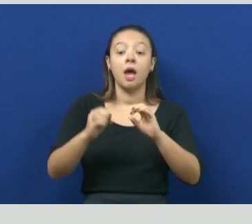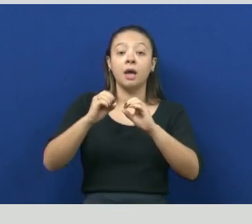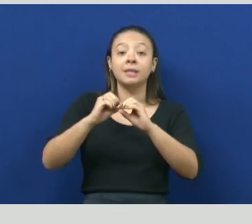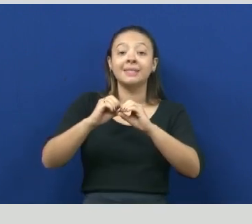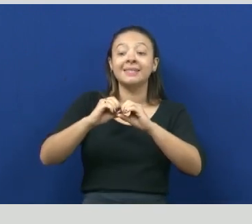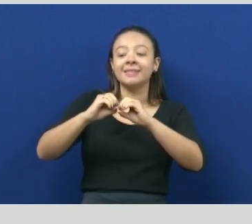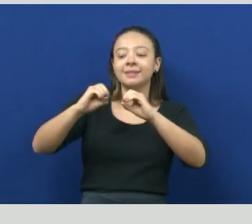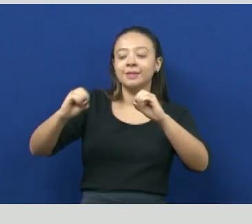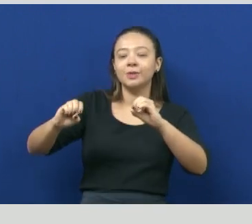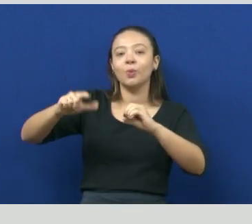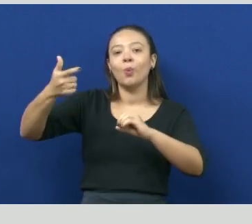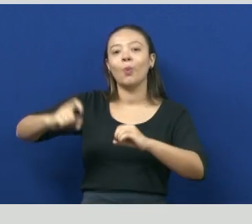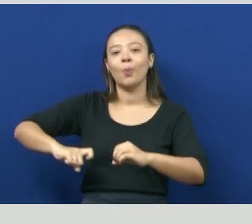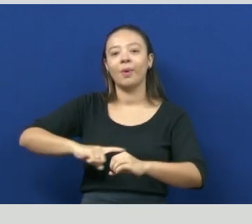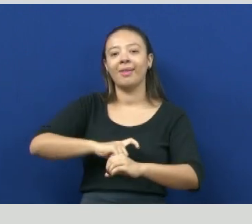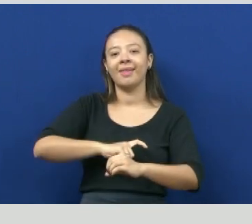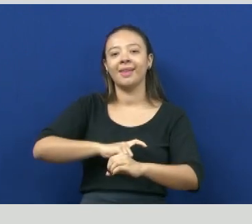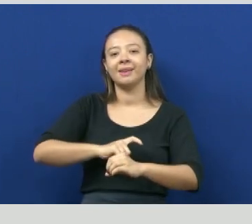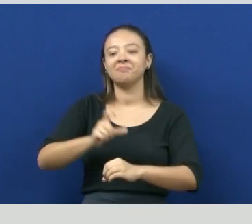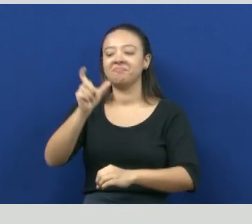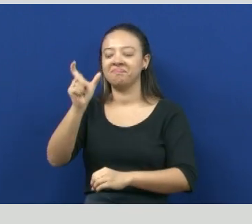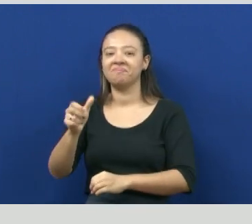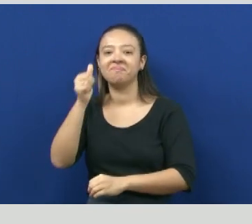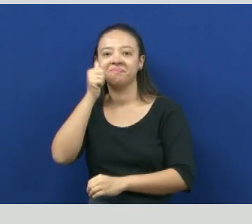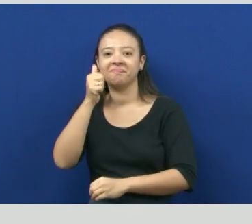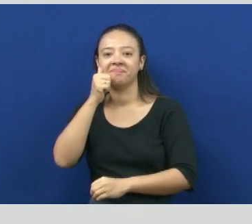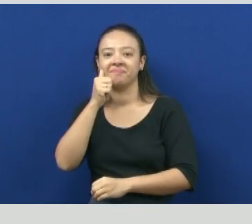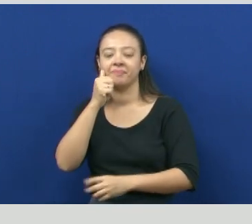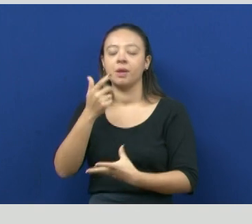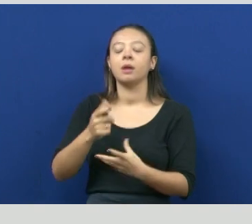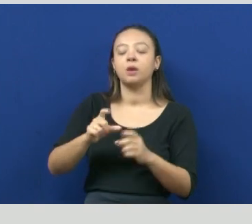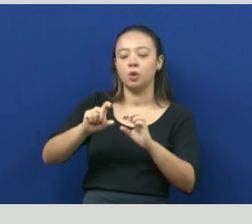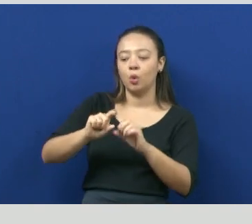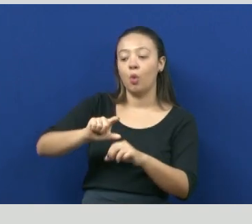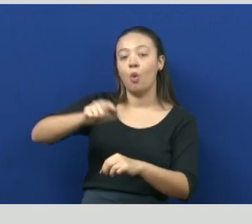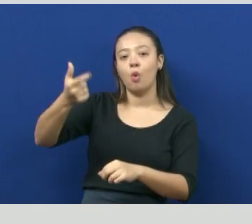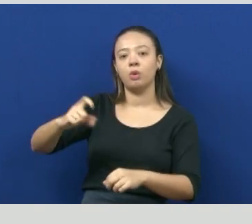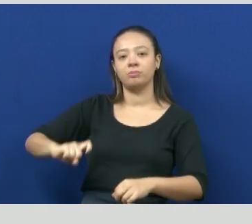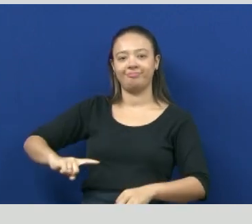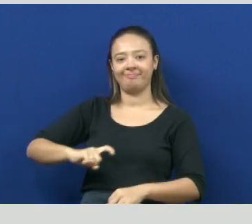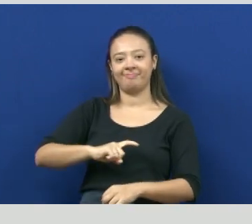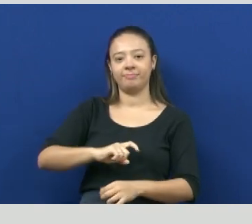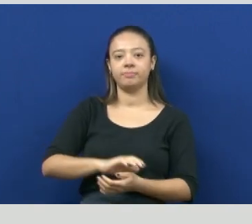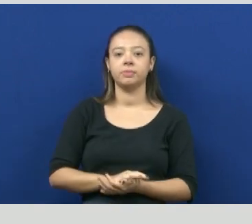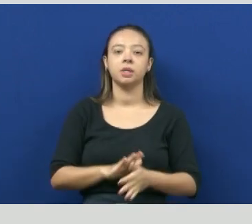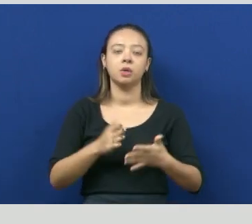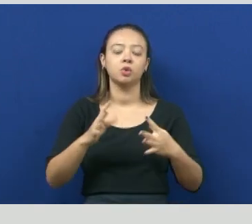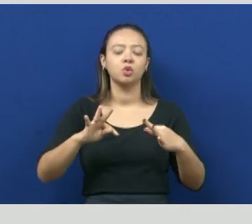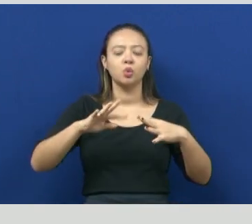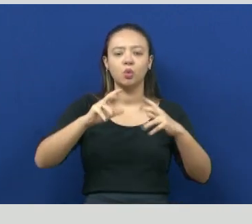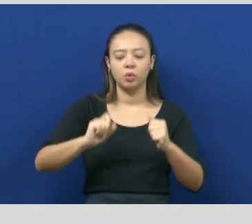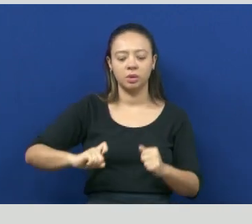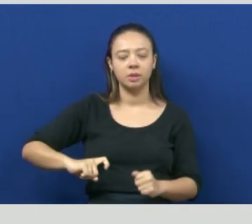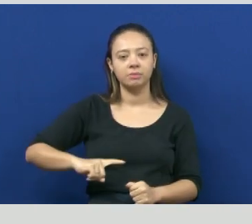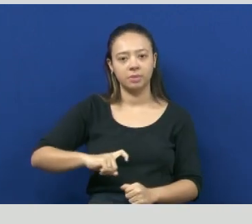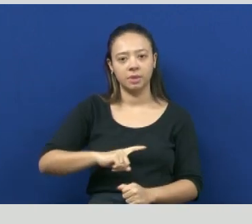modificada também. Todas essas bactérias que foram reproduzidas